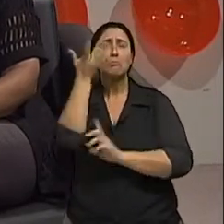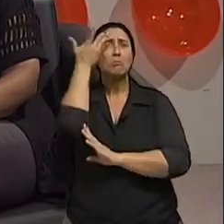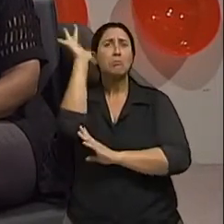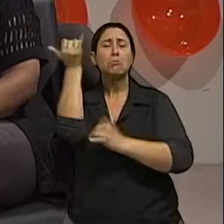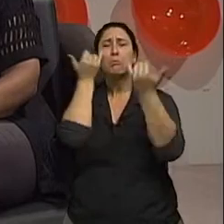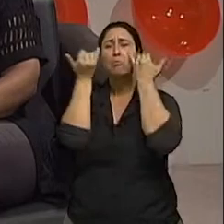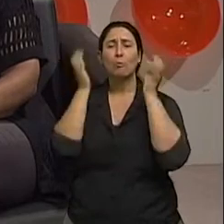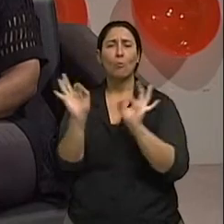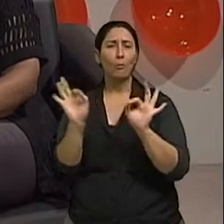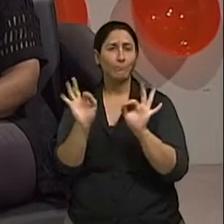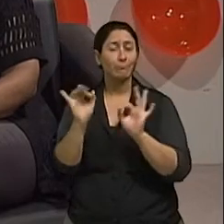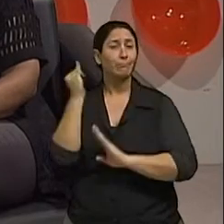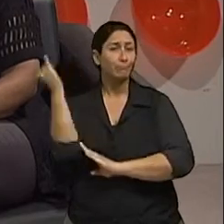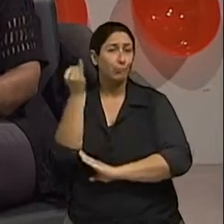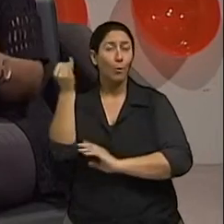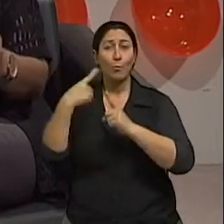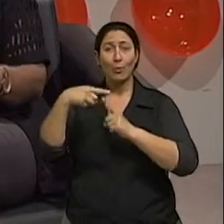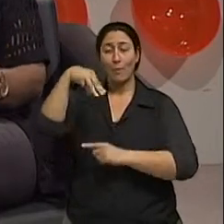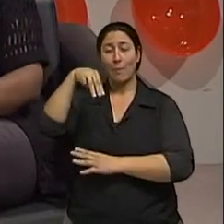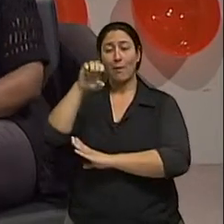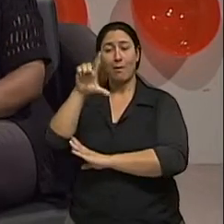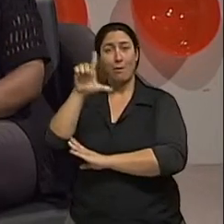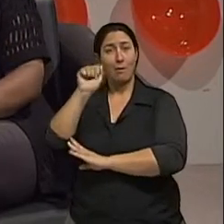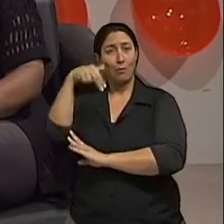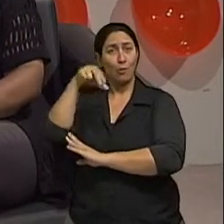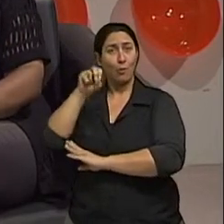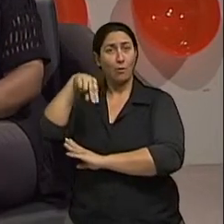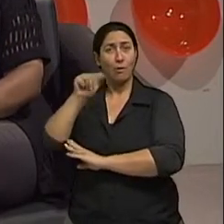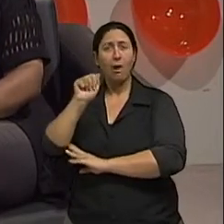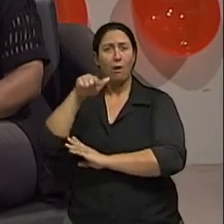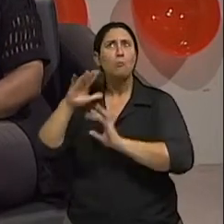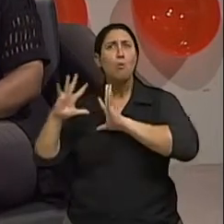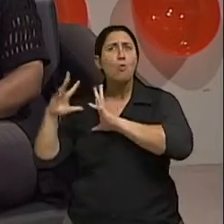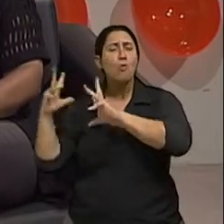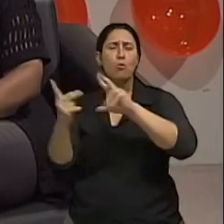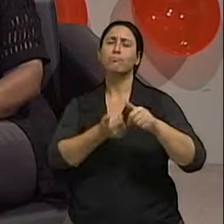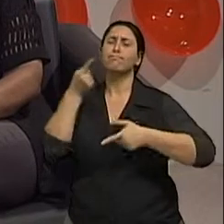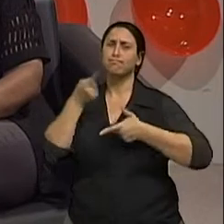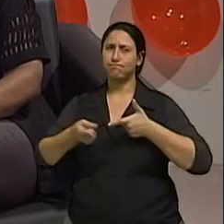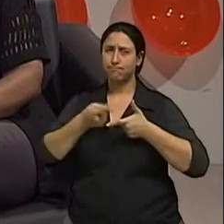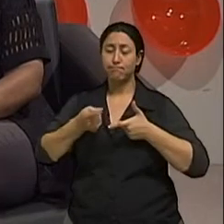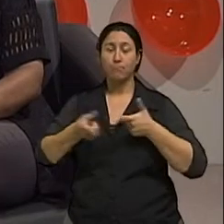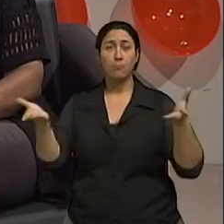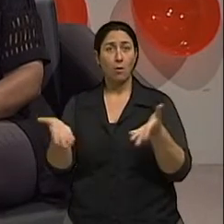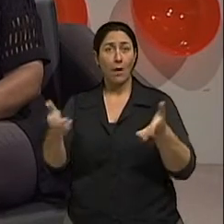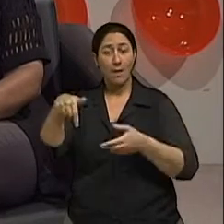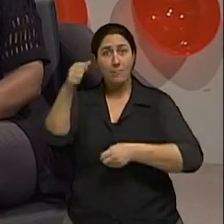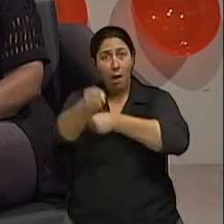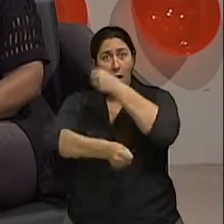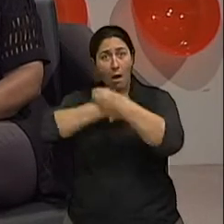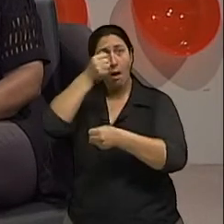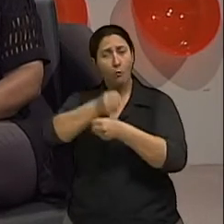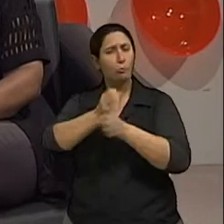apresenta mais incidência no mundo. Aqui no Brasil, a estimativa é que sejam registrados, ainda este ano, cerca de